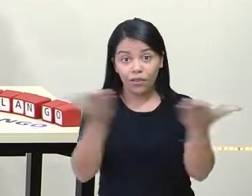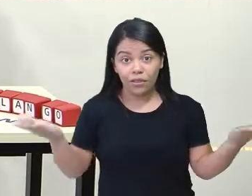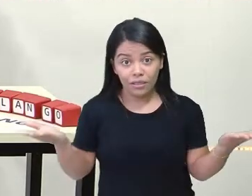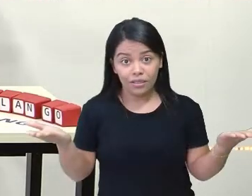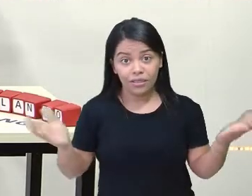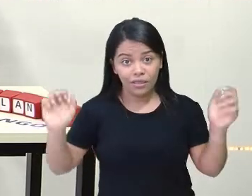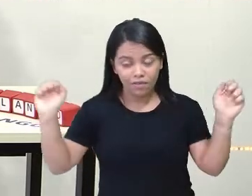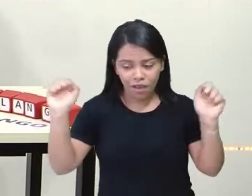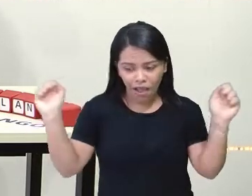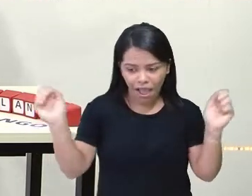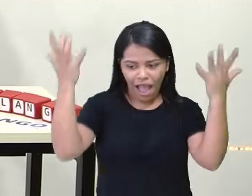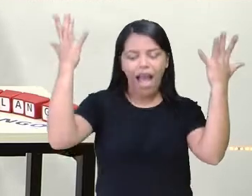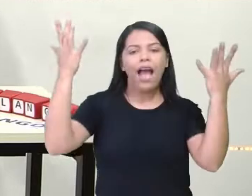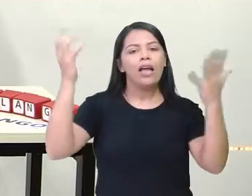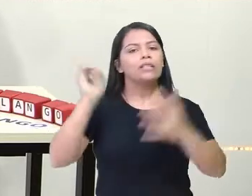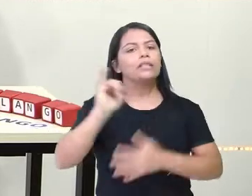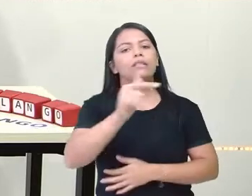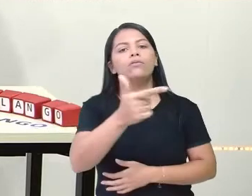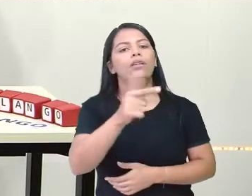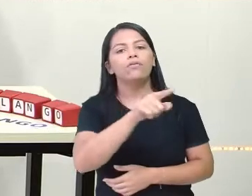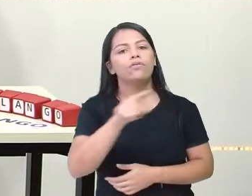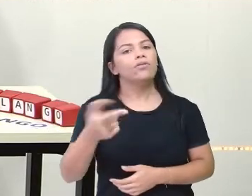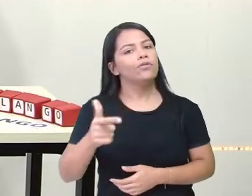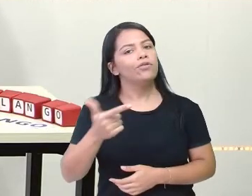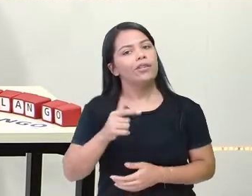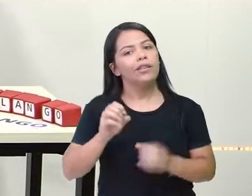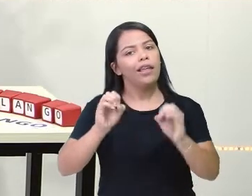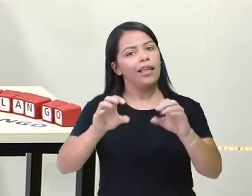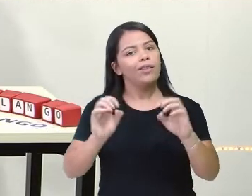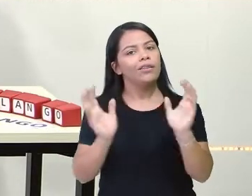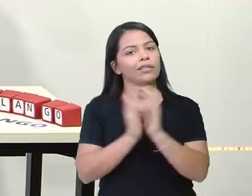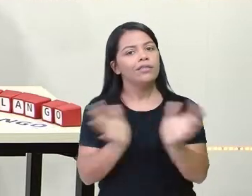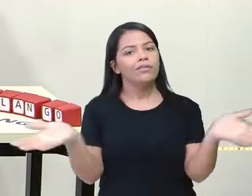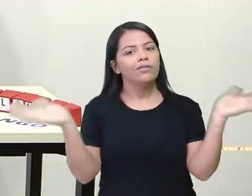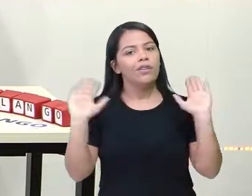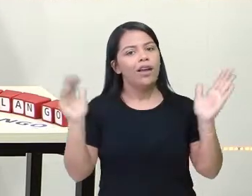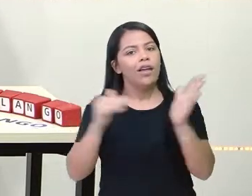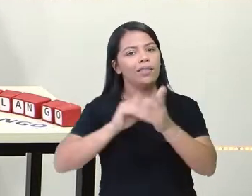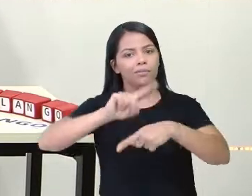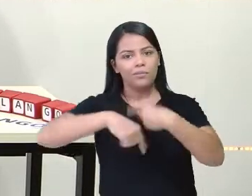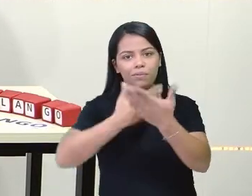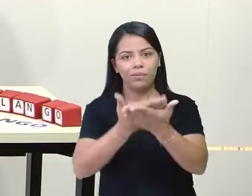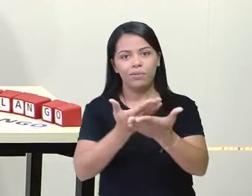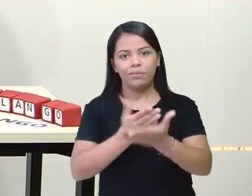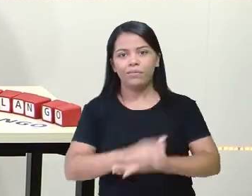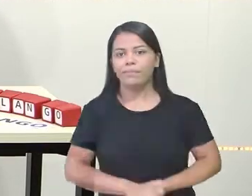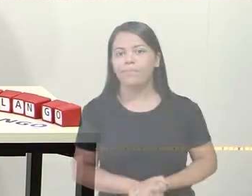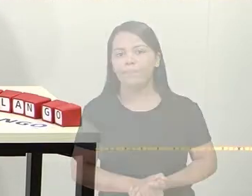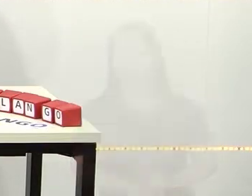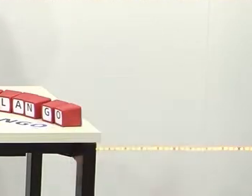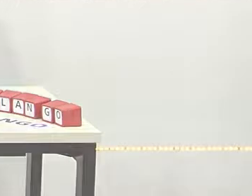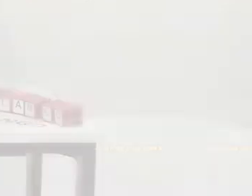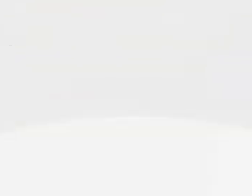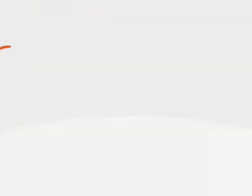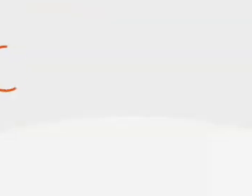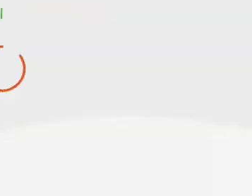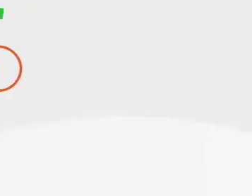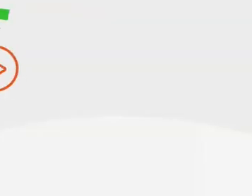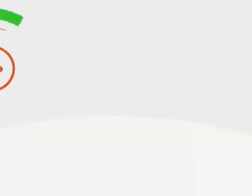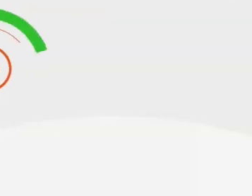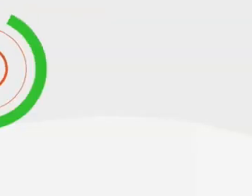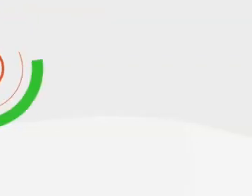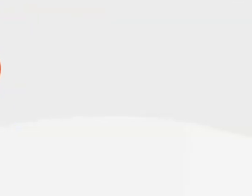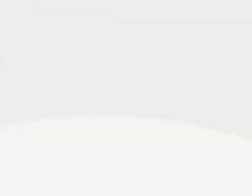Vocês arrasam! Sem vocês, não existiria o Educar Recife. Tchau. Até a próxima aula. Tchau.